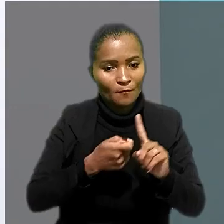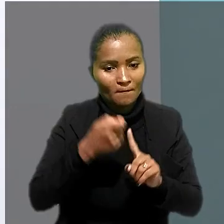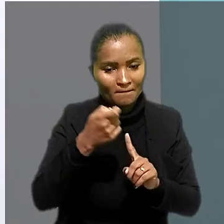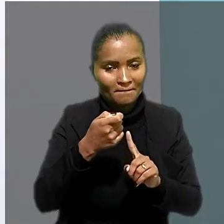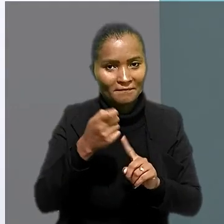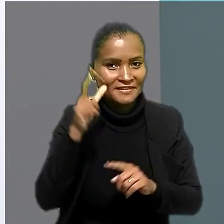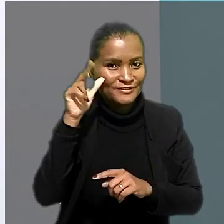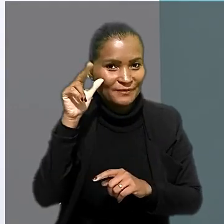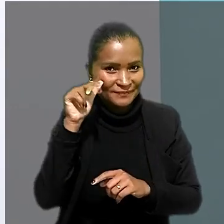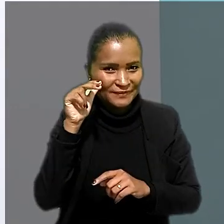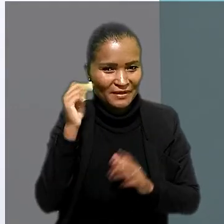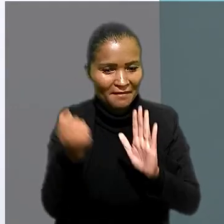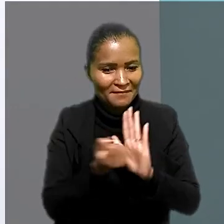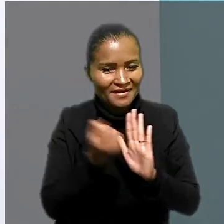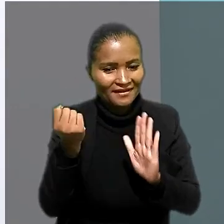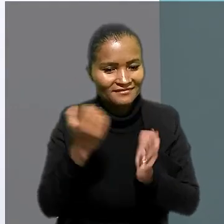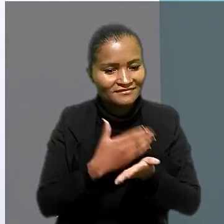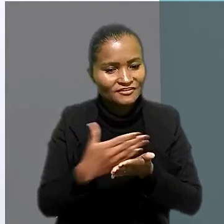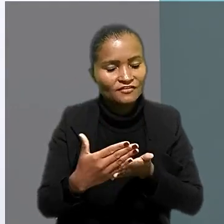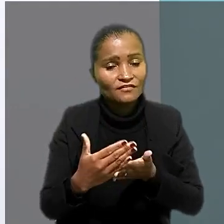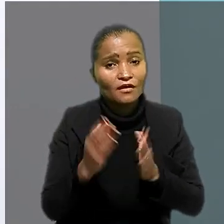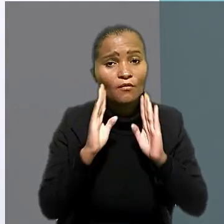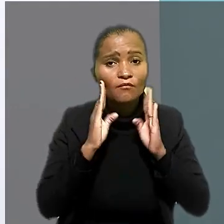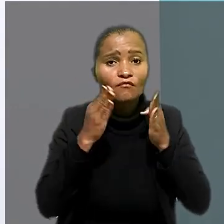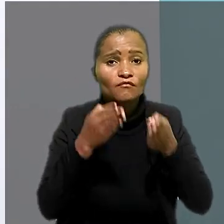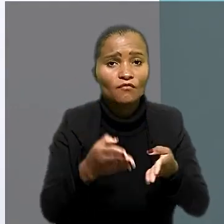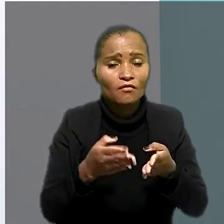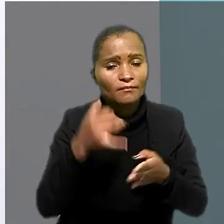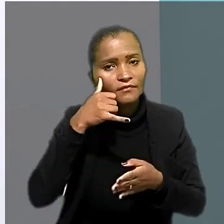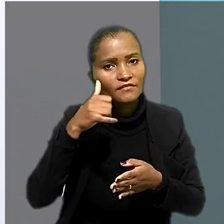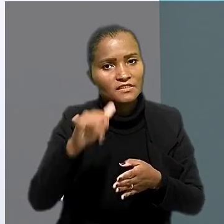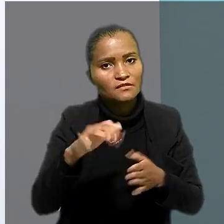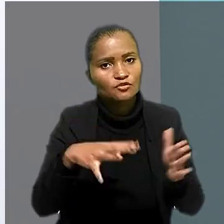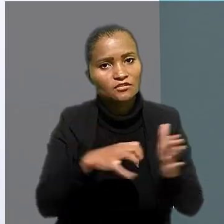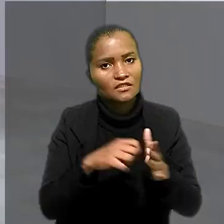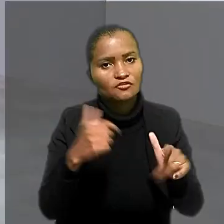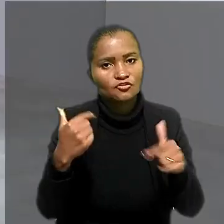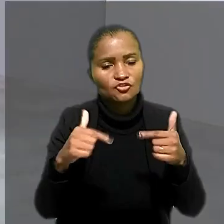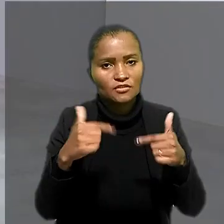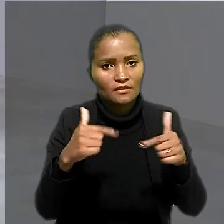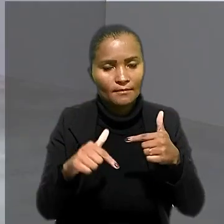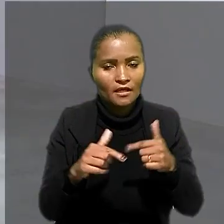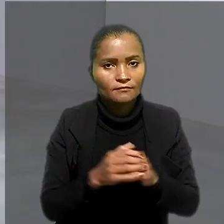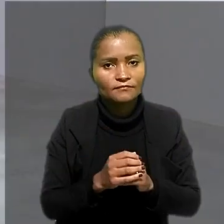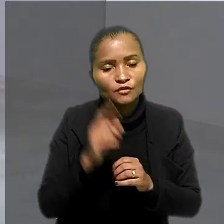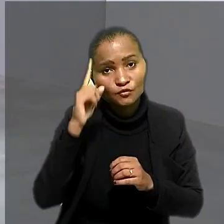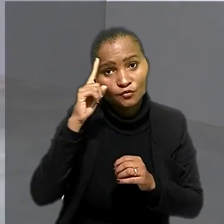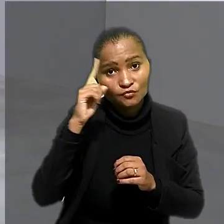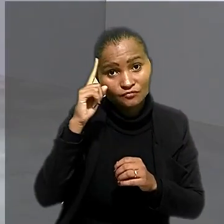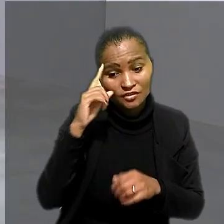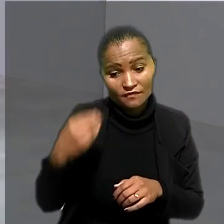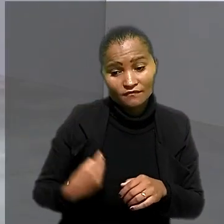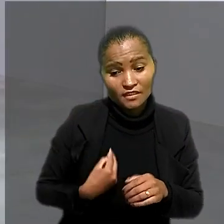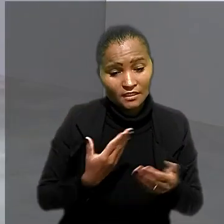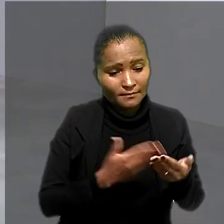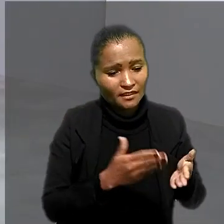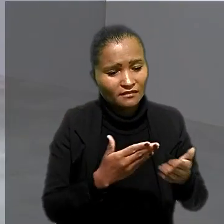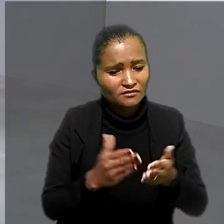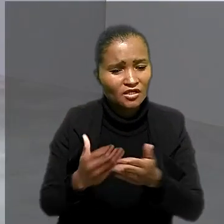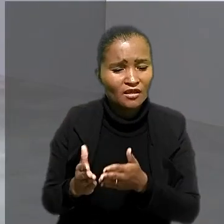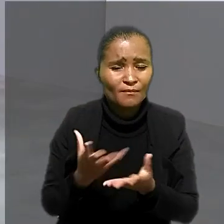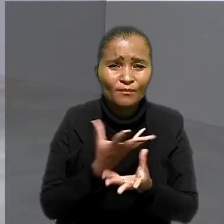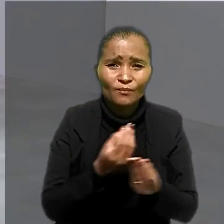O mês de abril é marcado por iniciativas voltadas à prevenção de acidentes de trabalho. Todos os dias, vidas são